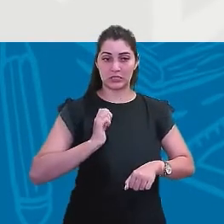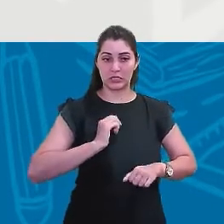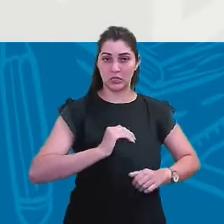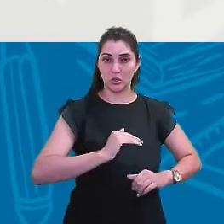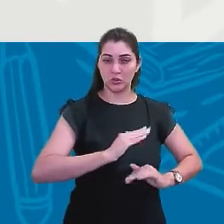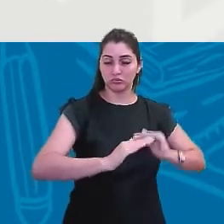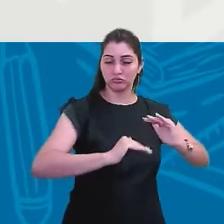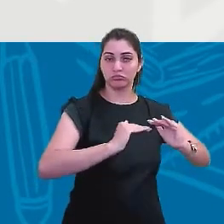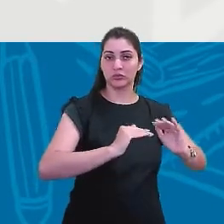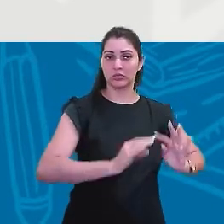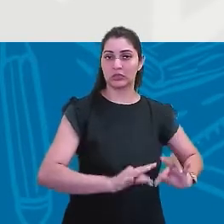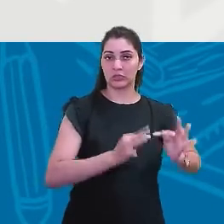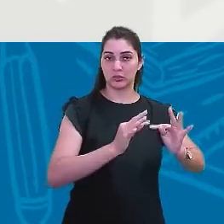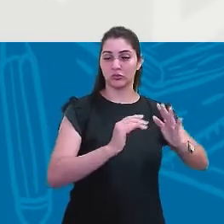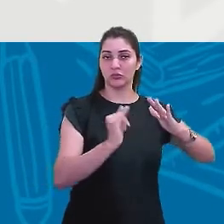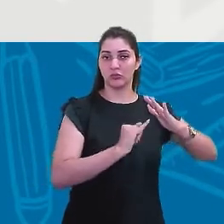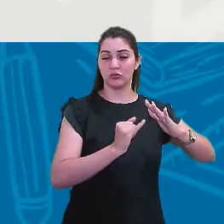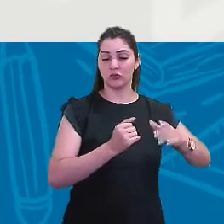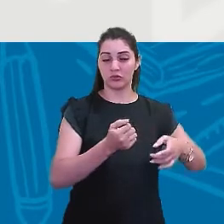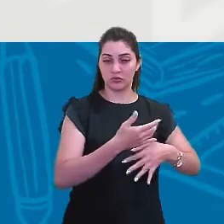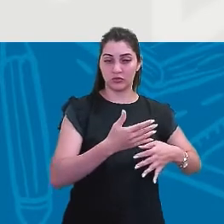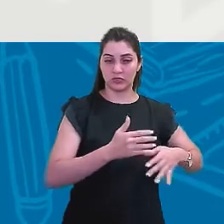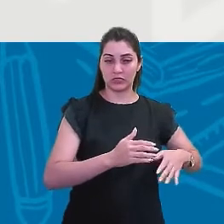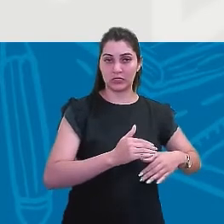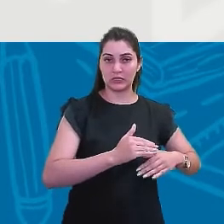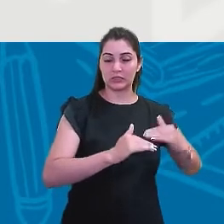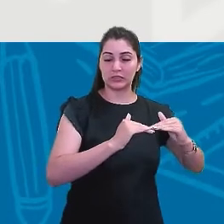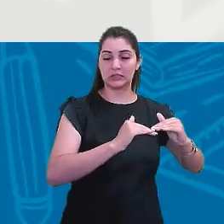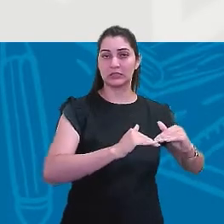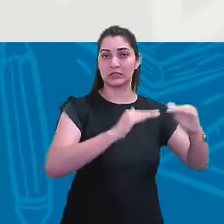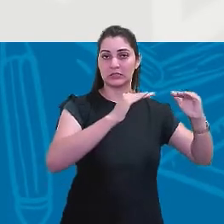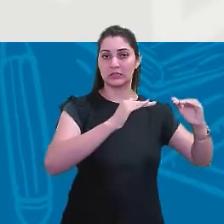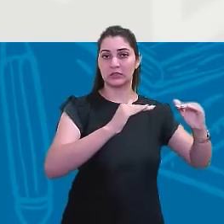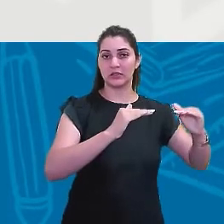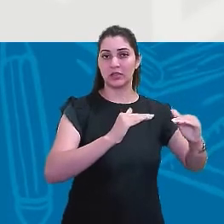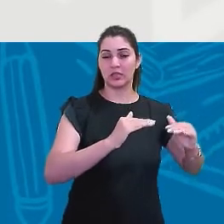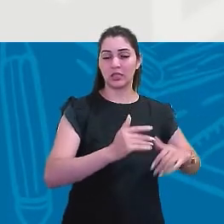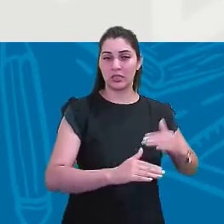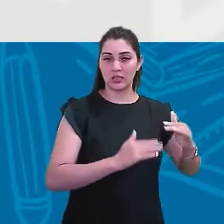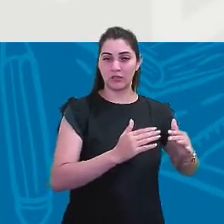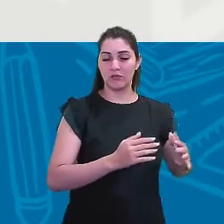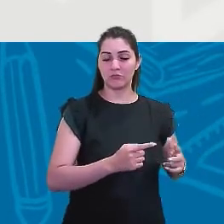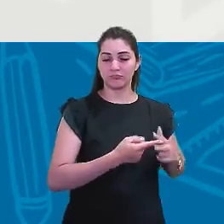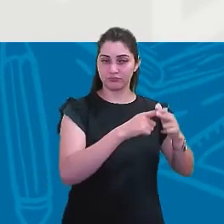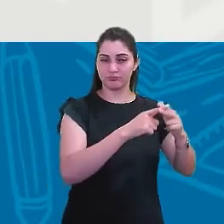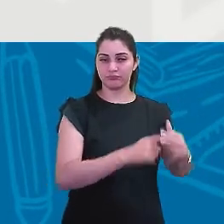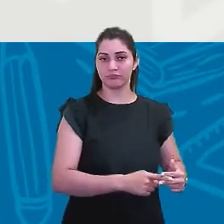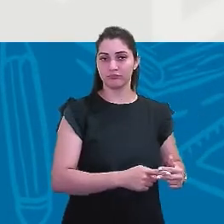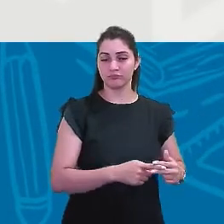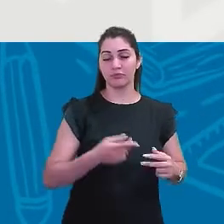cidades que cresciam, desenvolveram infraestrutura, os países